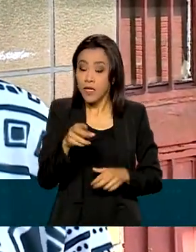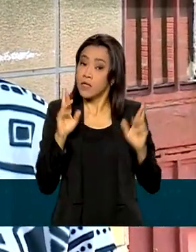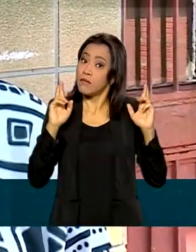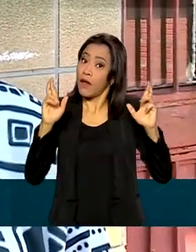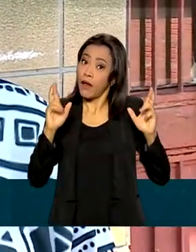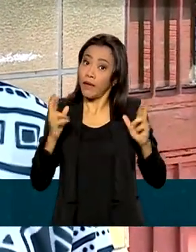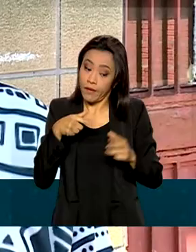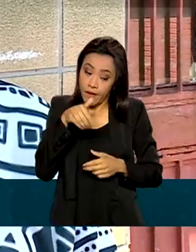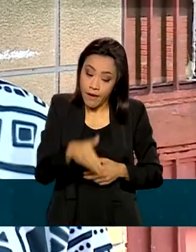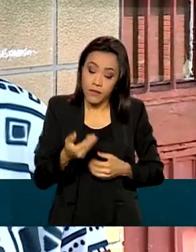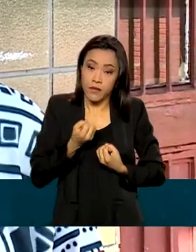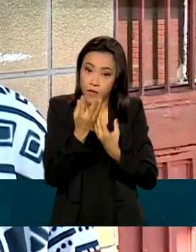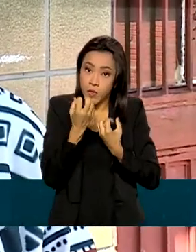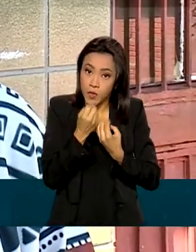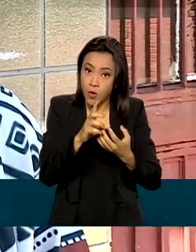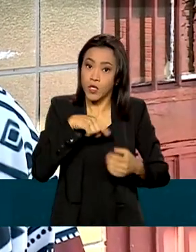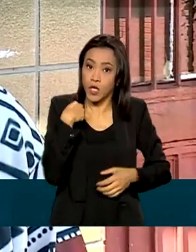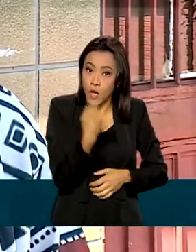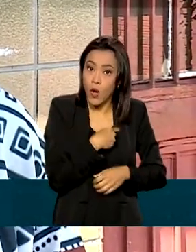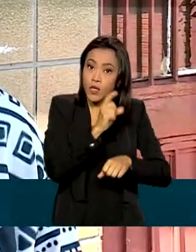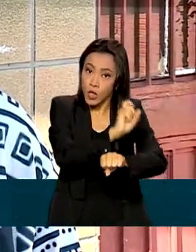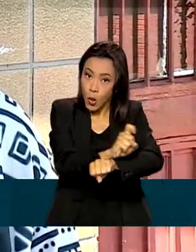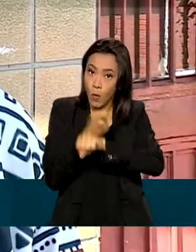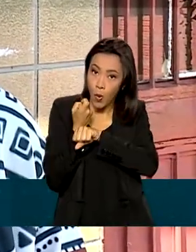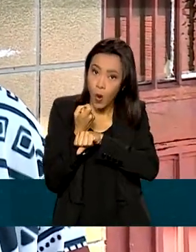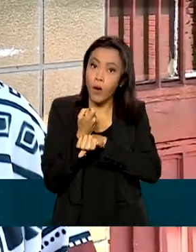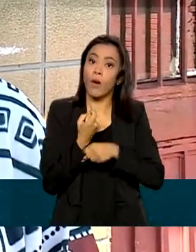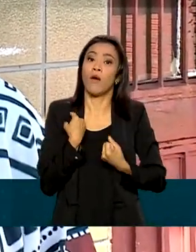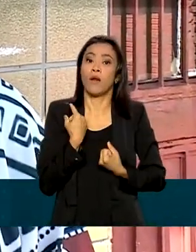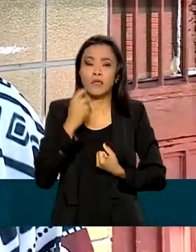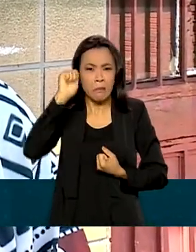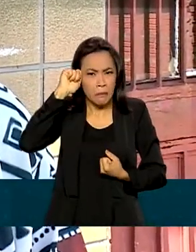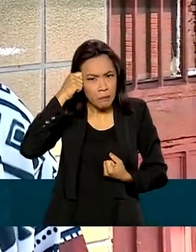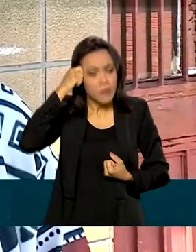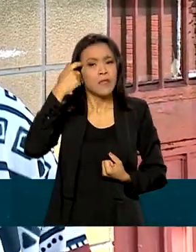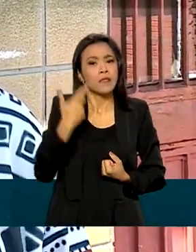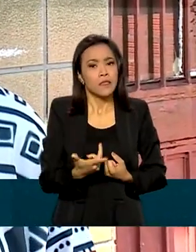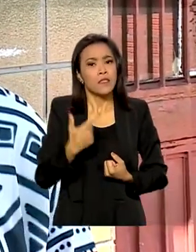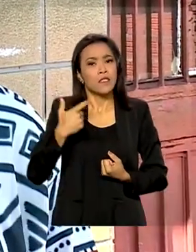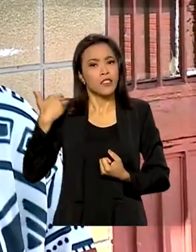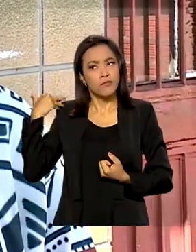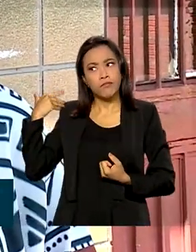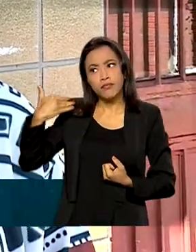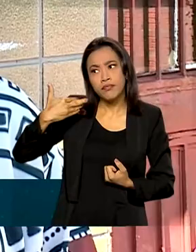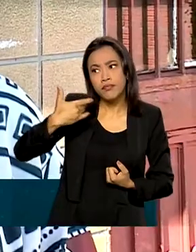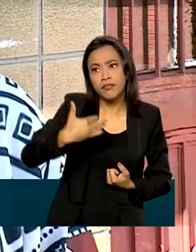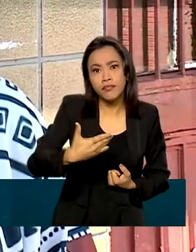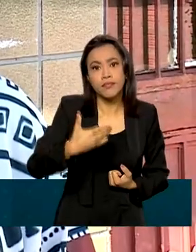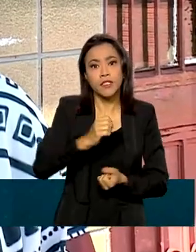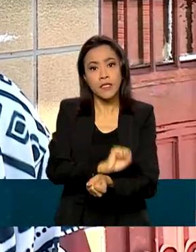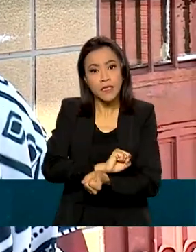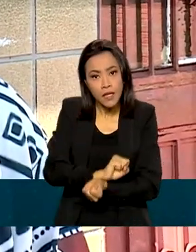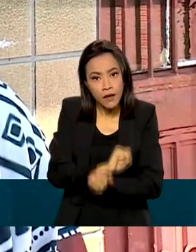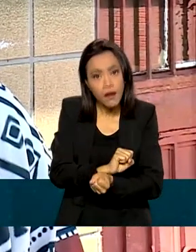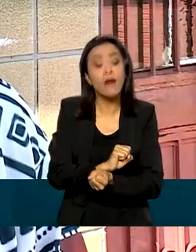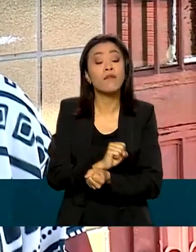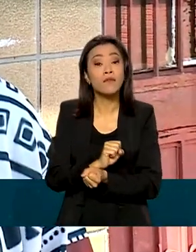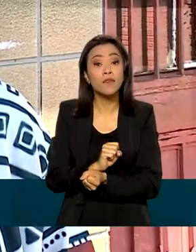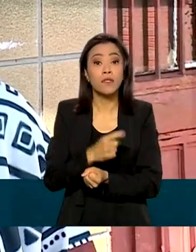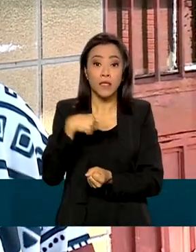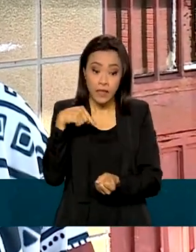por nós quilombolas, por nós pretos, por nós descendentes de escravos, essas informações